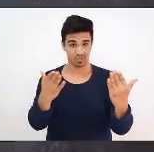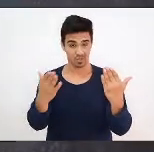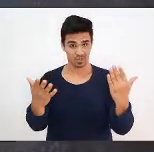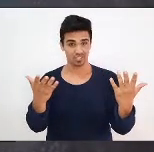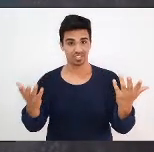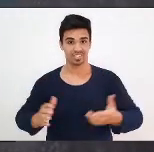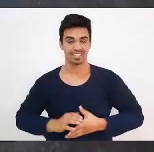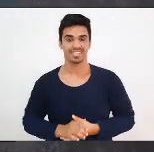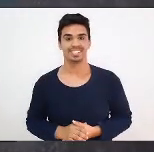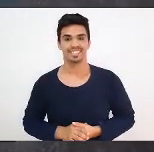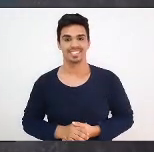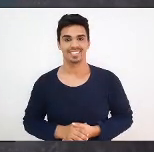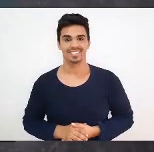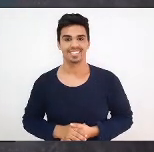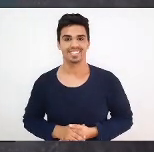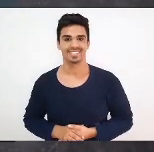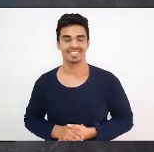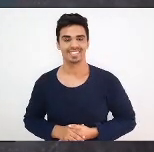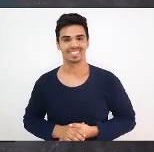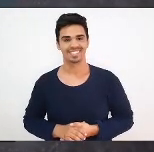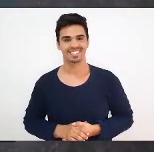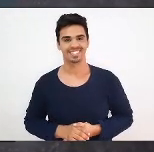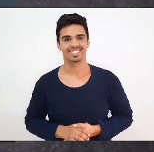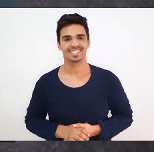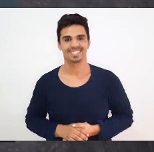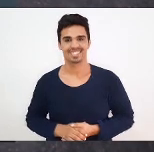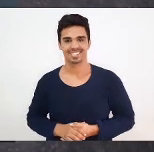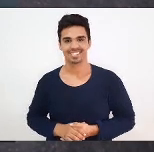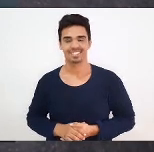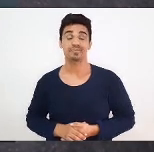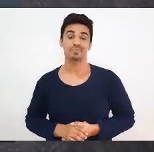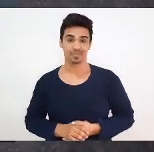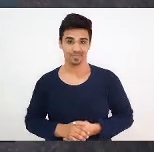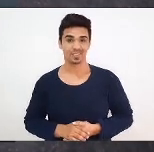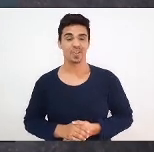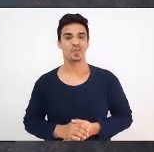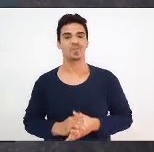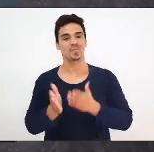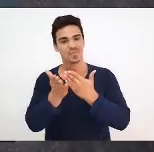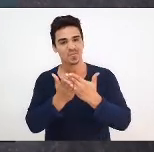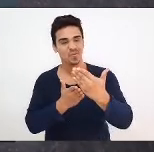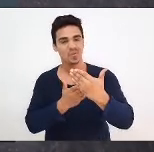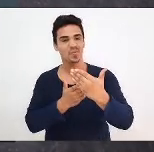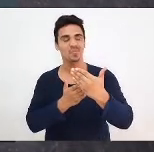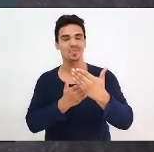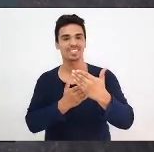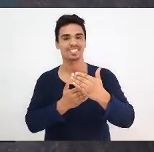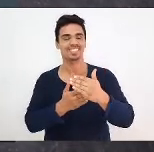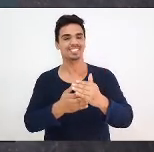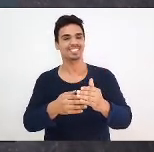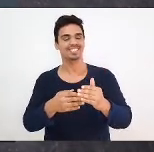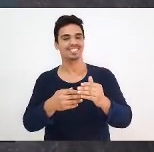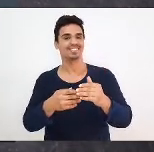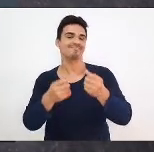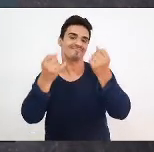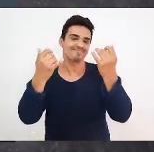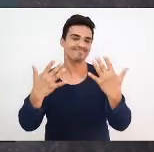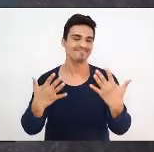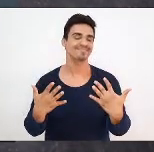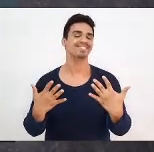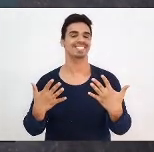Eu vou começar a minha fala afirmando e reafirmando a